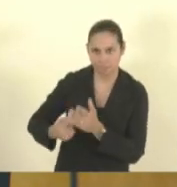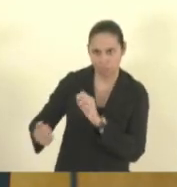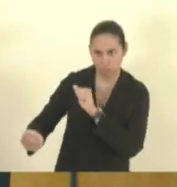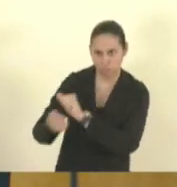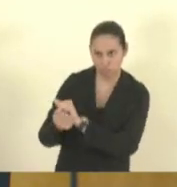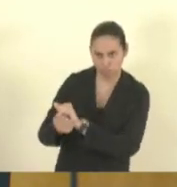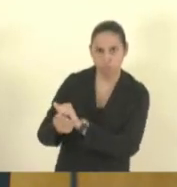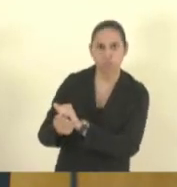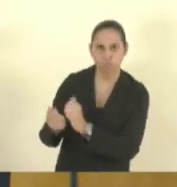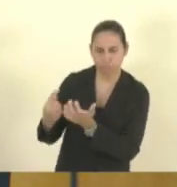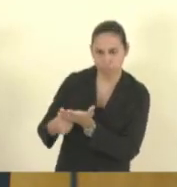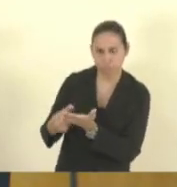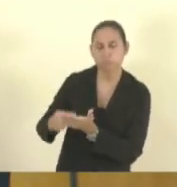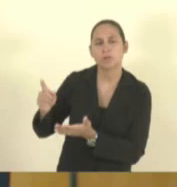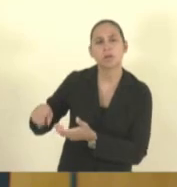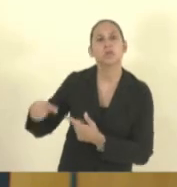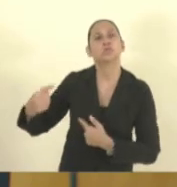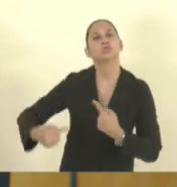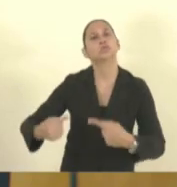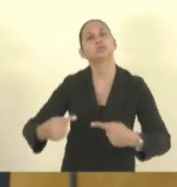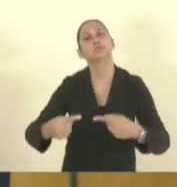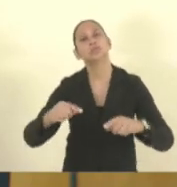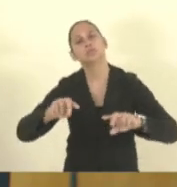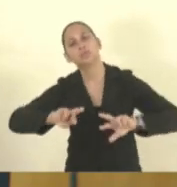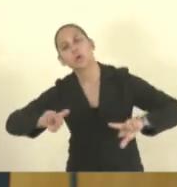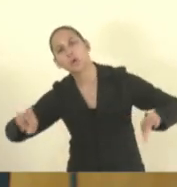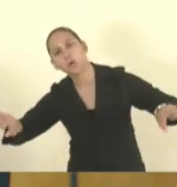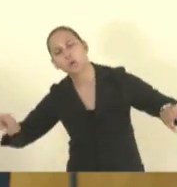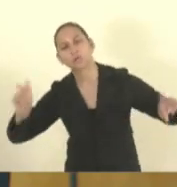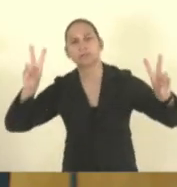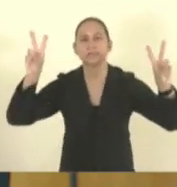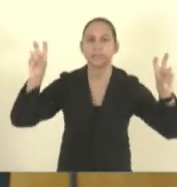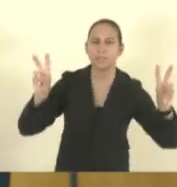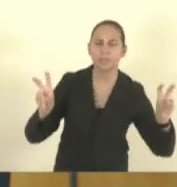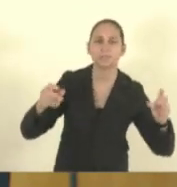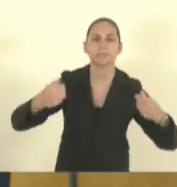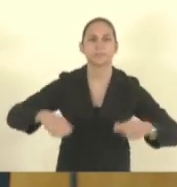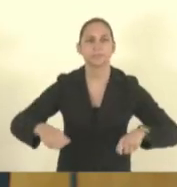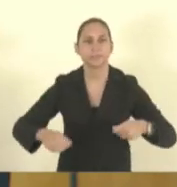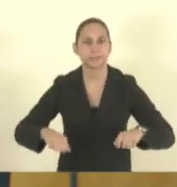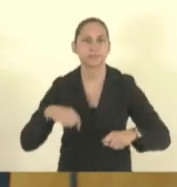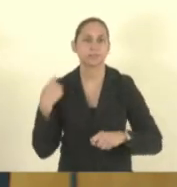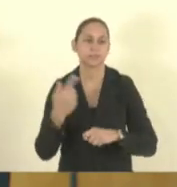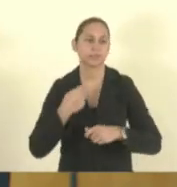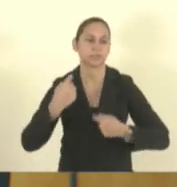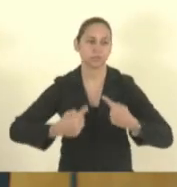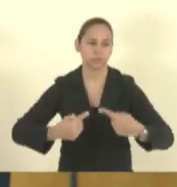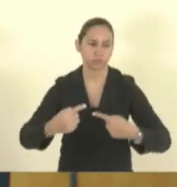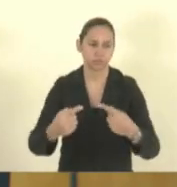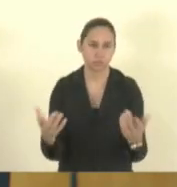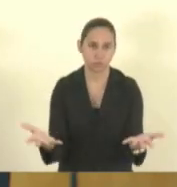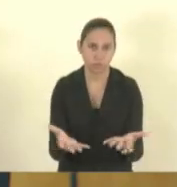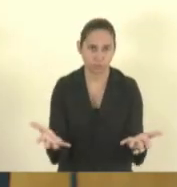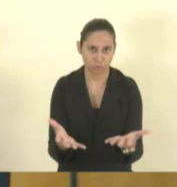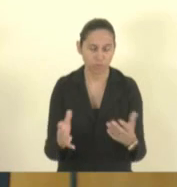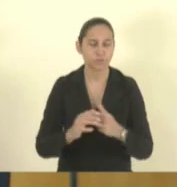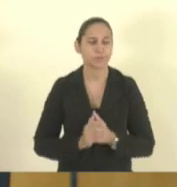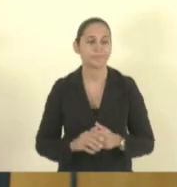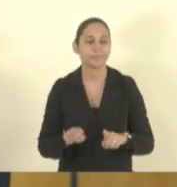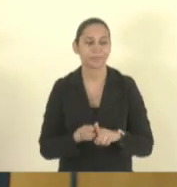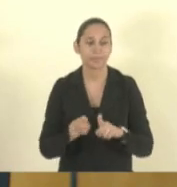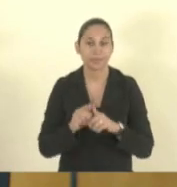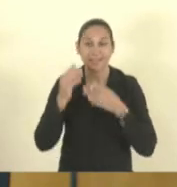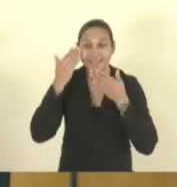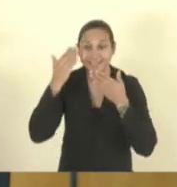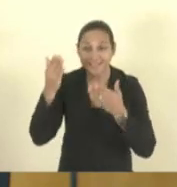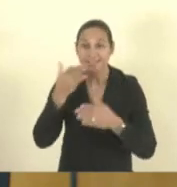com o Vito pra gente discutir alguns assuntos também pertinentes que nós discutimos aqui hoje e agradecer os pais